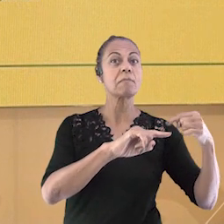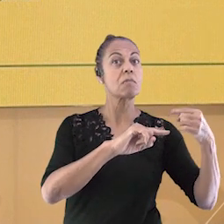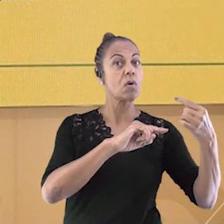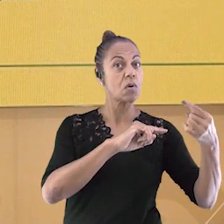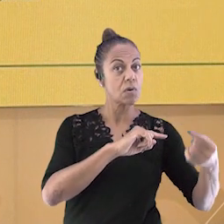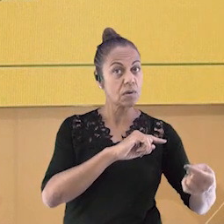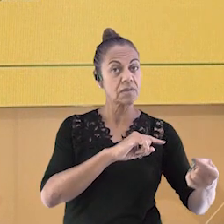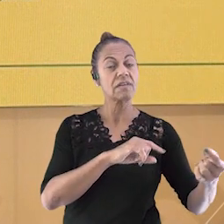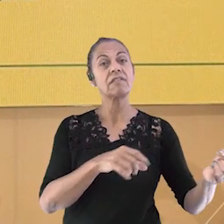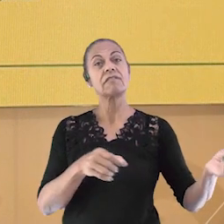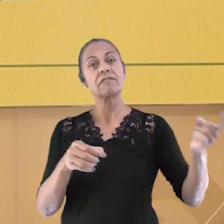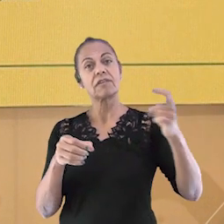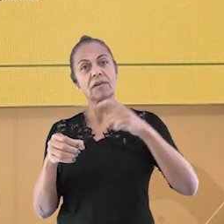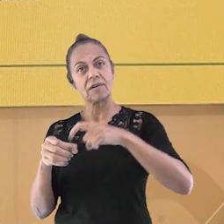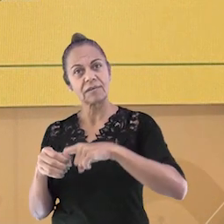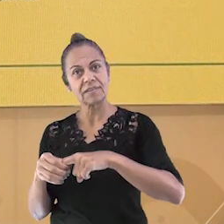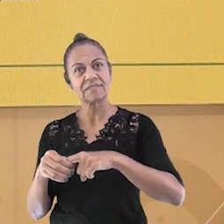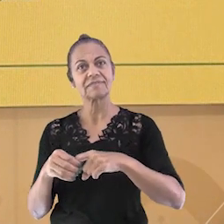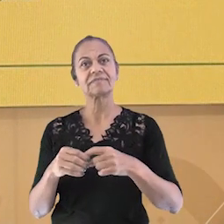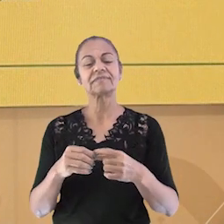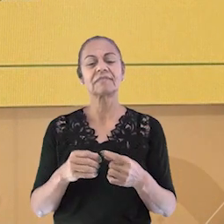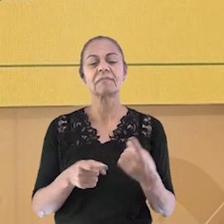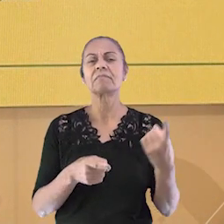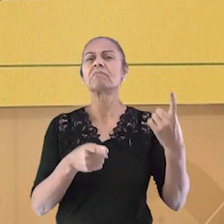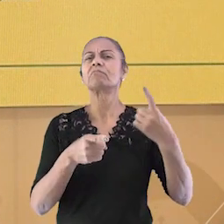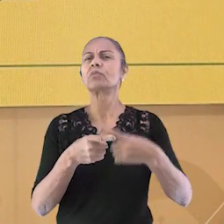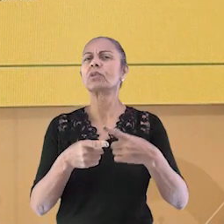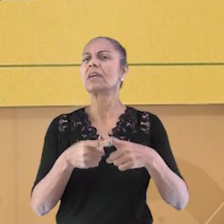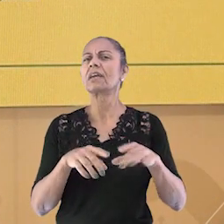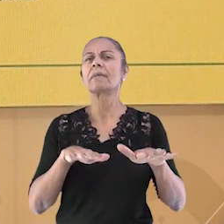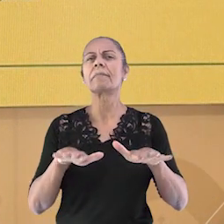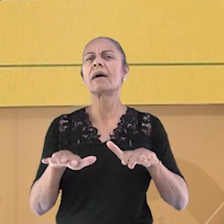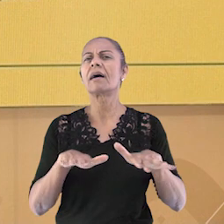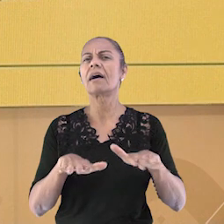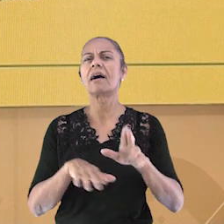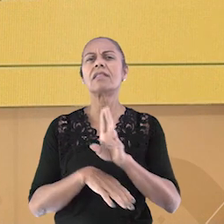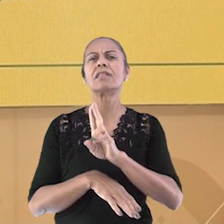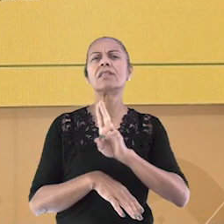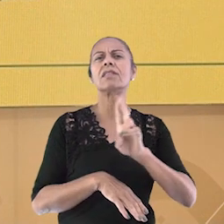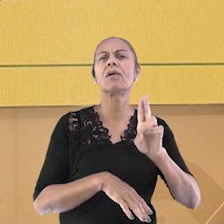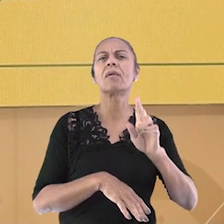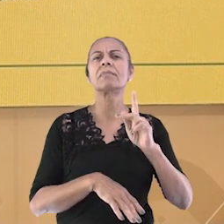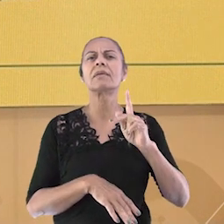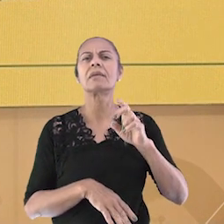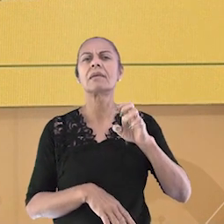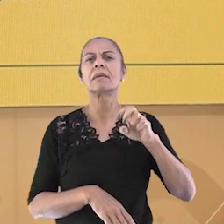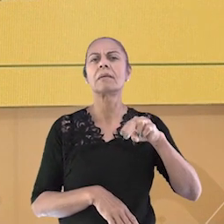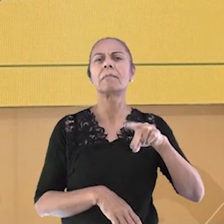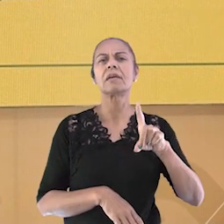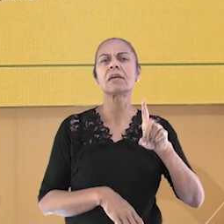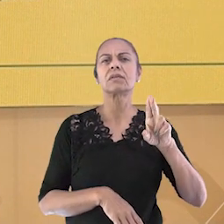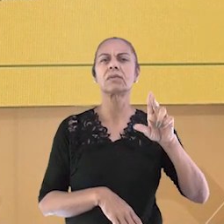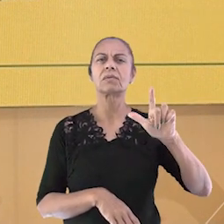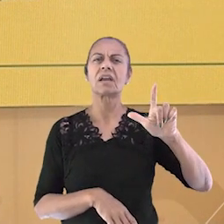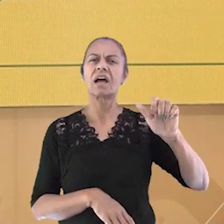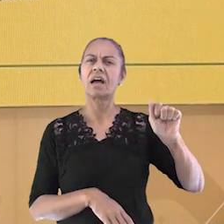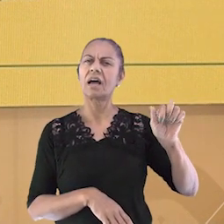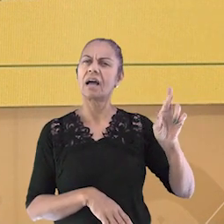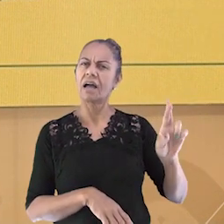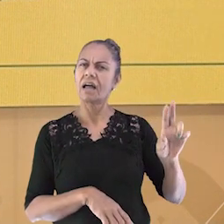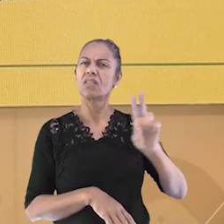todos os dias de casa para o trabalho ou escola e do trabalho ou escola para casa. Mas por que